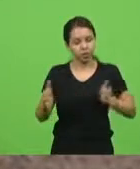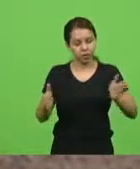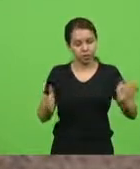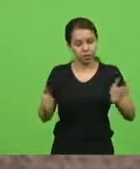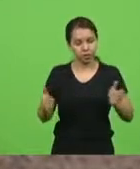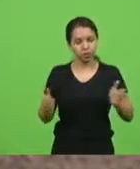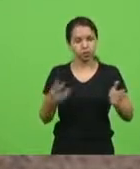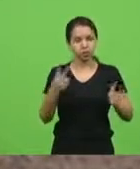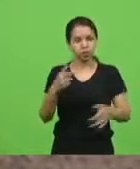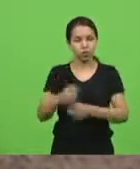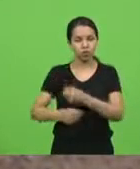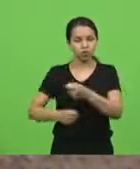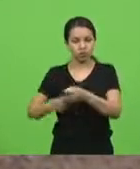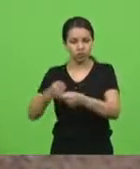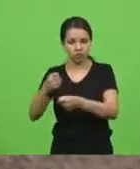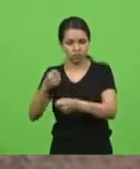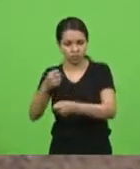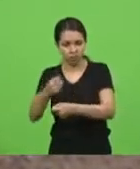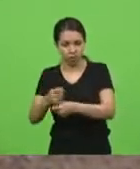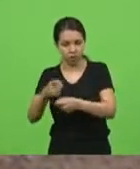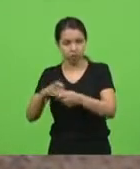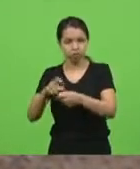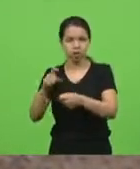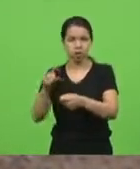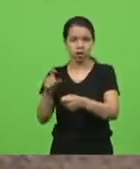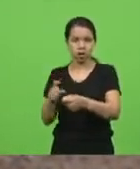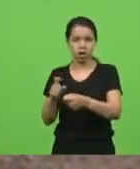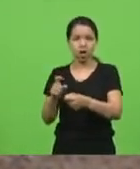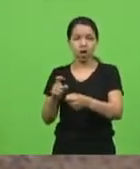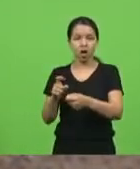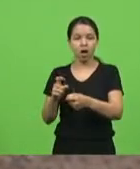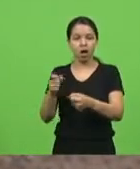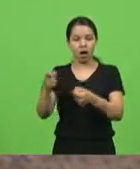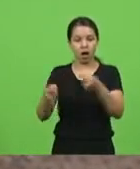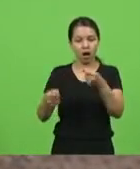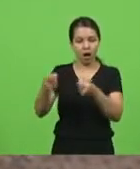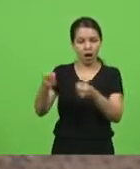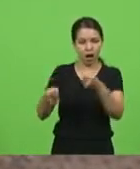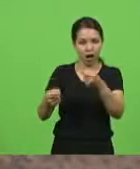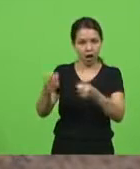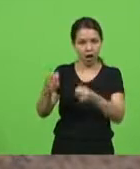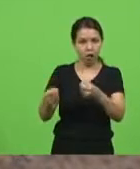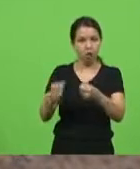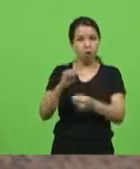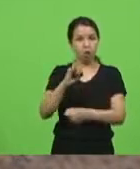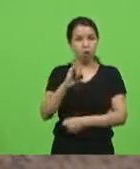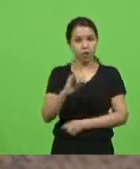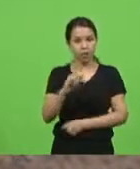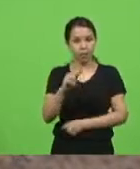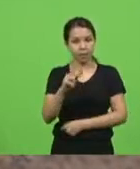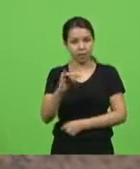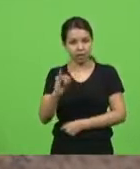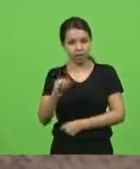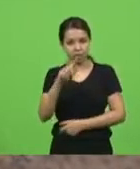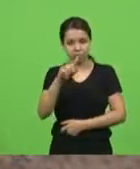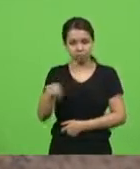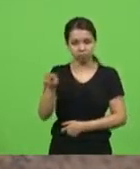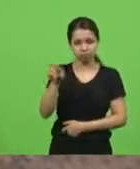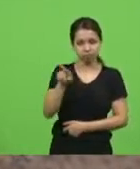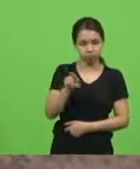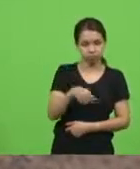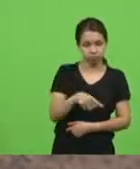dos veículos adquiridos com isenção de IPI para as pessoas com deficiência nos moldes atuais. Por isso, o nosso encaminhamento